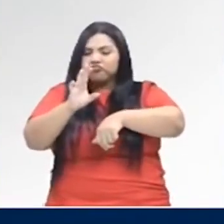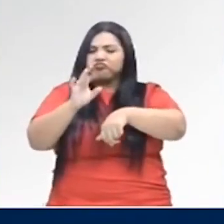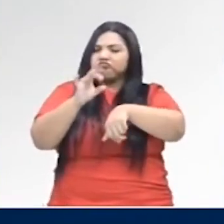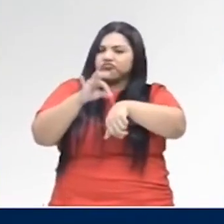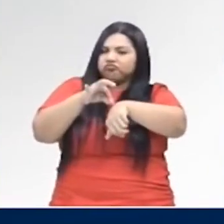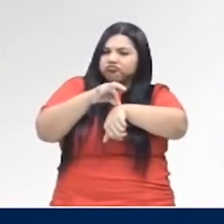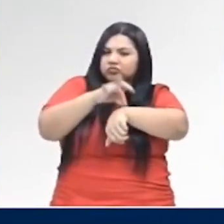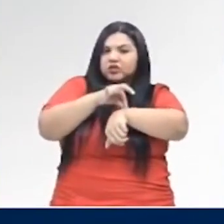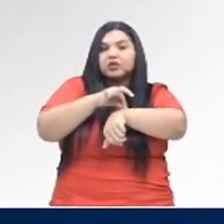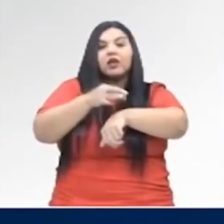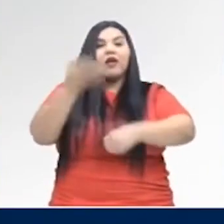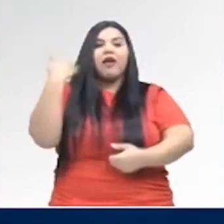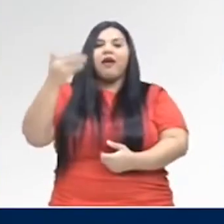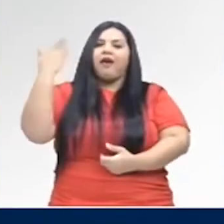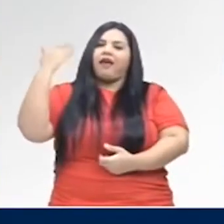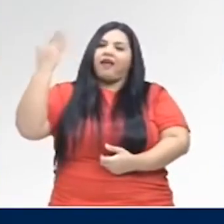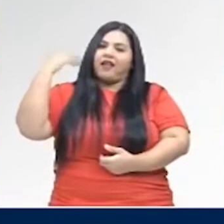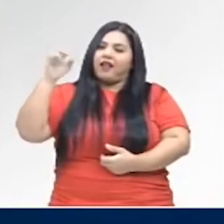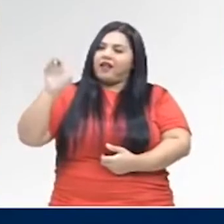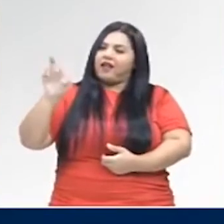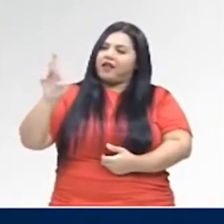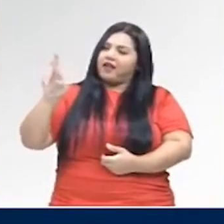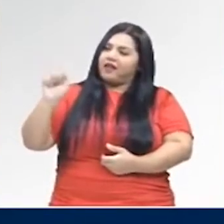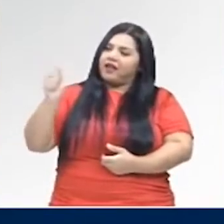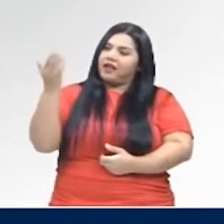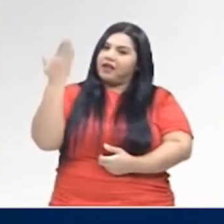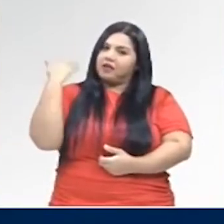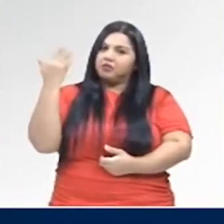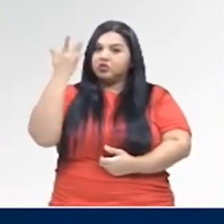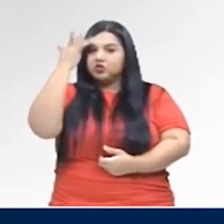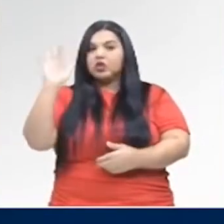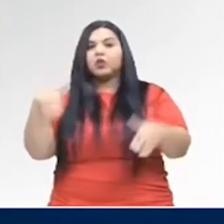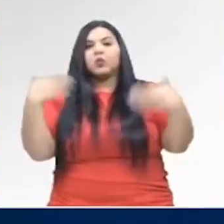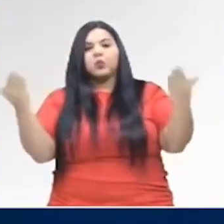era uma vez. Verbo ser, pretérito imperfeito. Eu não sei exatamente quando.